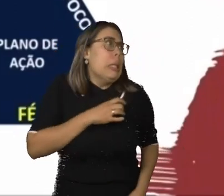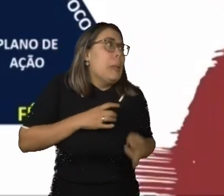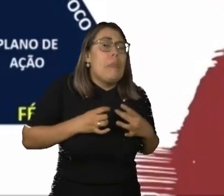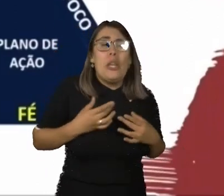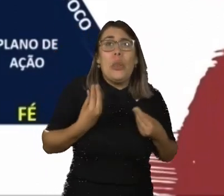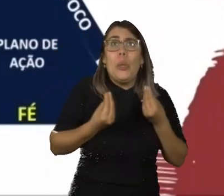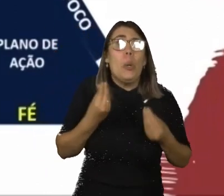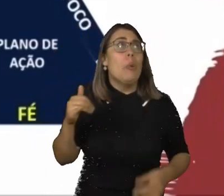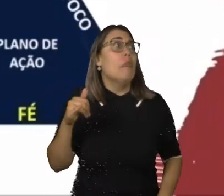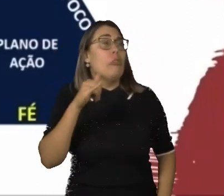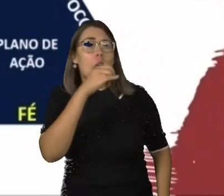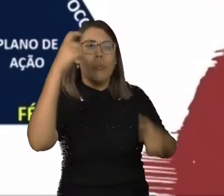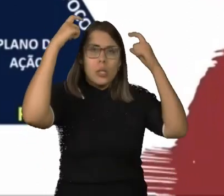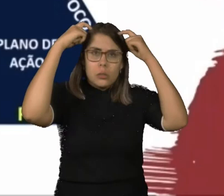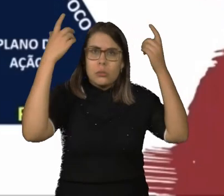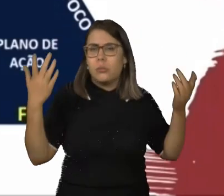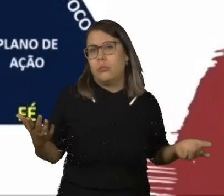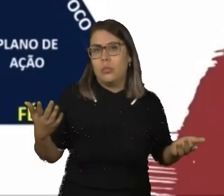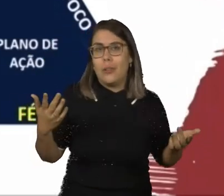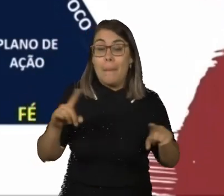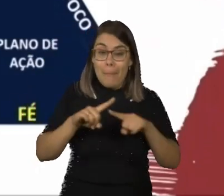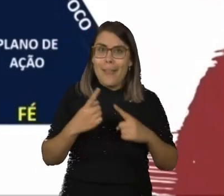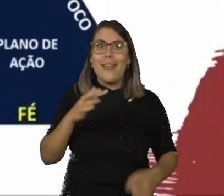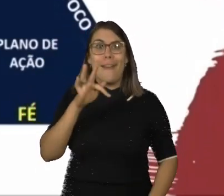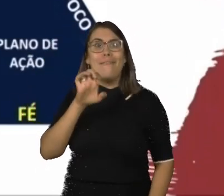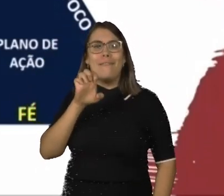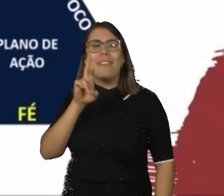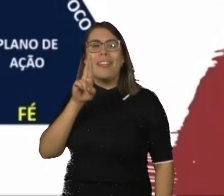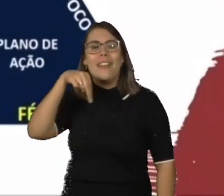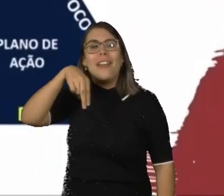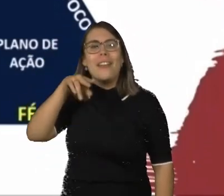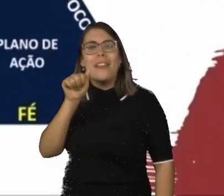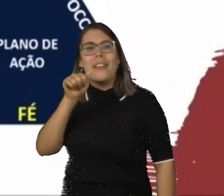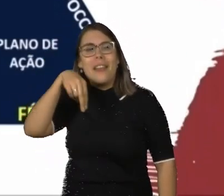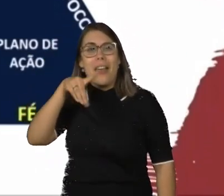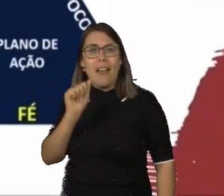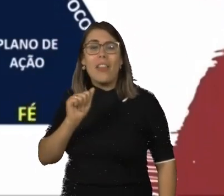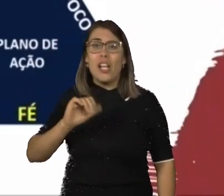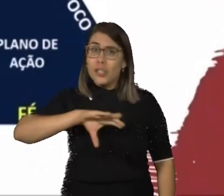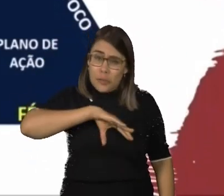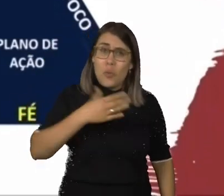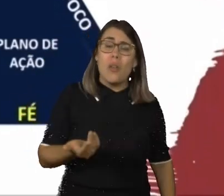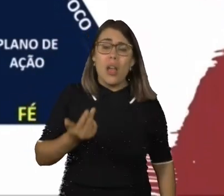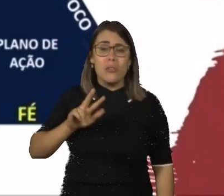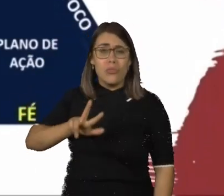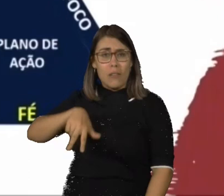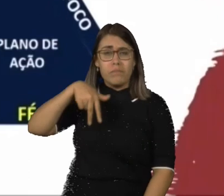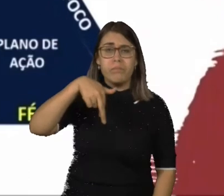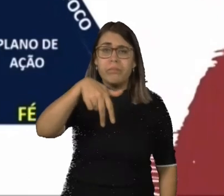coragem que a Fernanda, que estava na Expedição 21, teve. Então, essa é a grandeza. O que é fé?